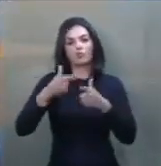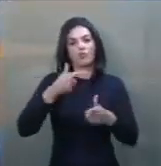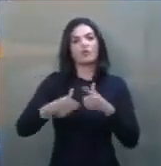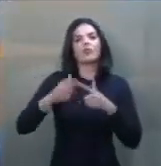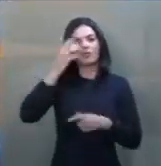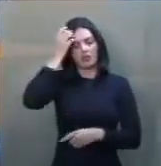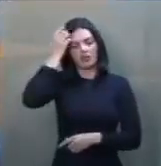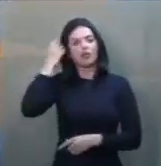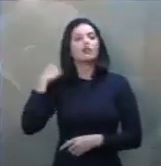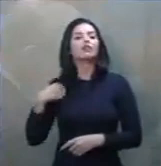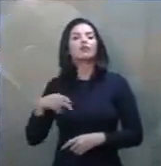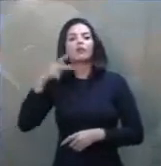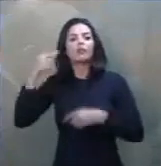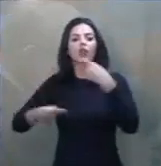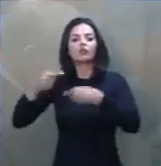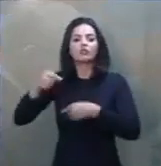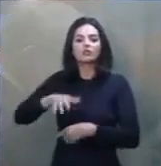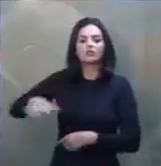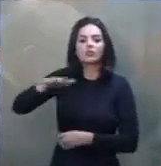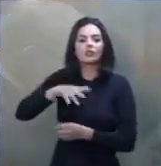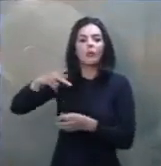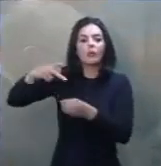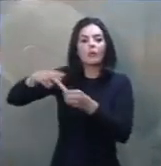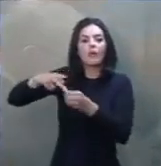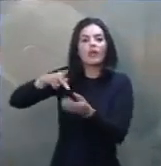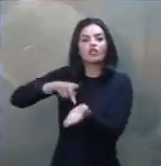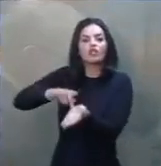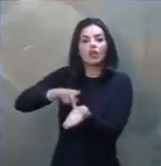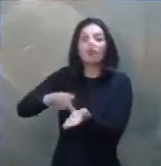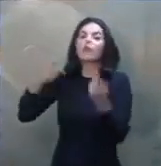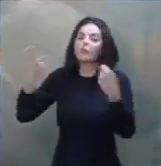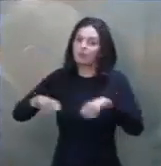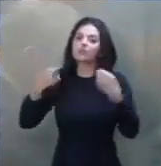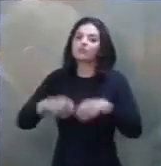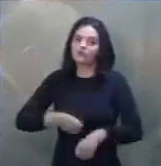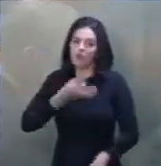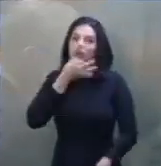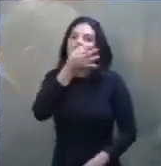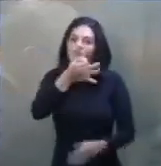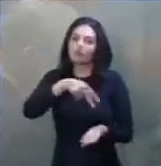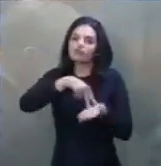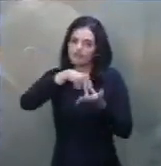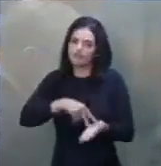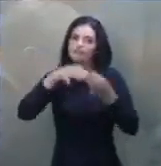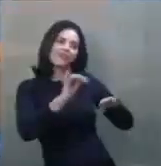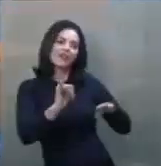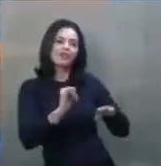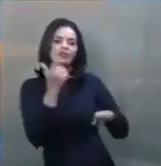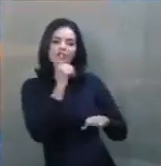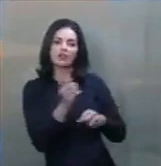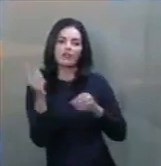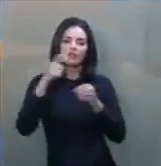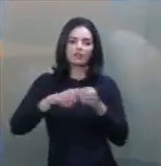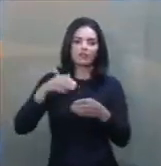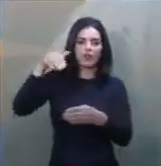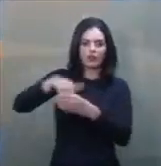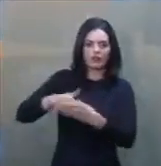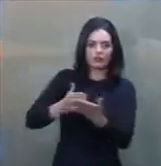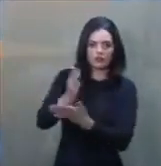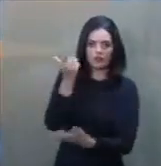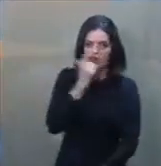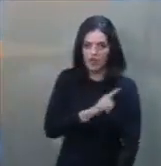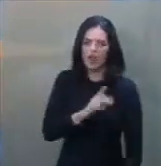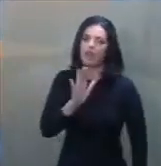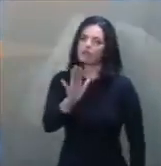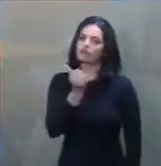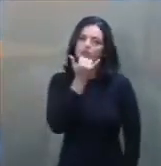pelo menos, à questão da política setorial de petróleo. E eu preciso manter esse argumento de pé, porque ele é verdadeiro. Então, contra isso